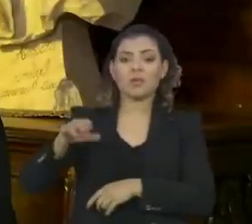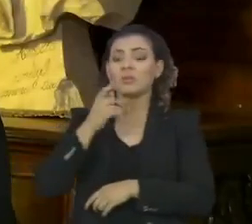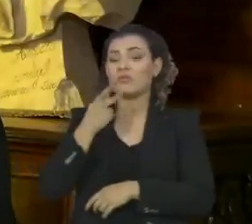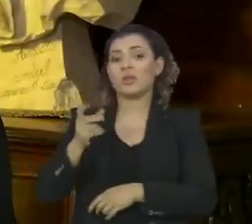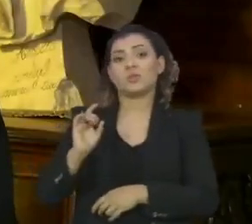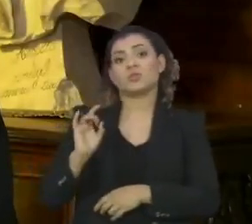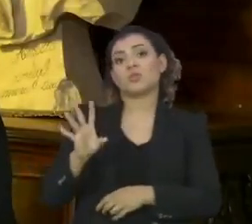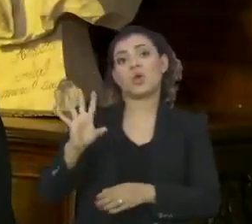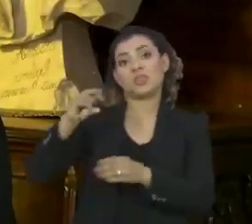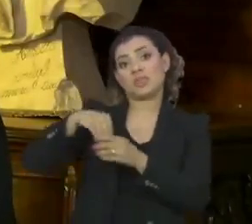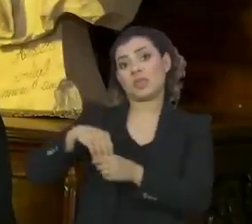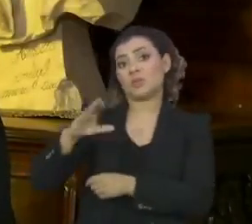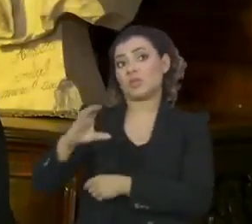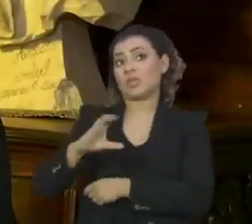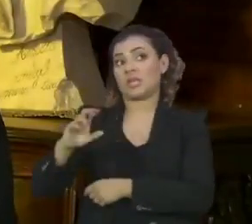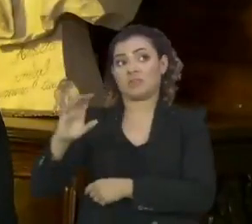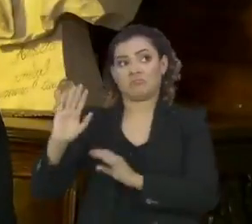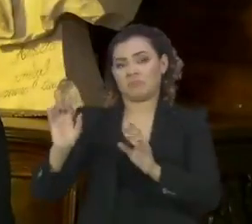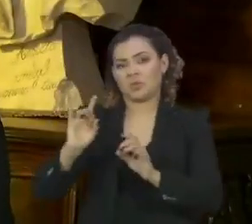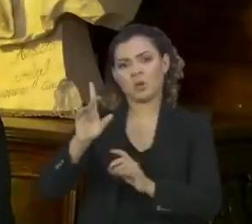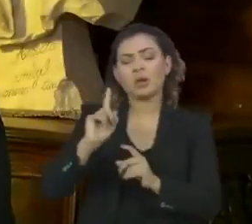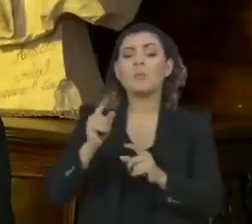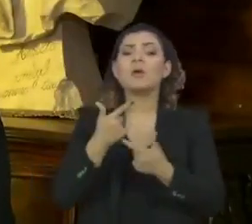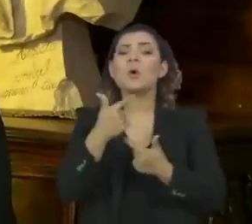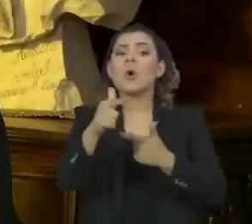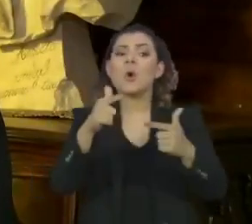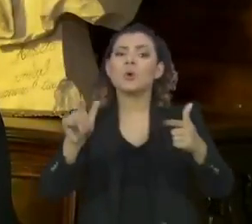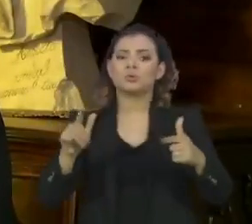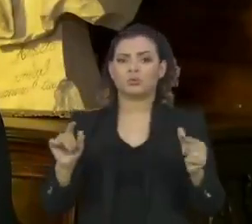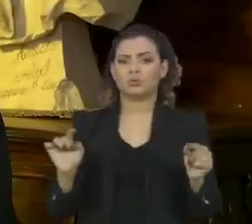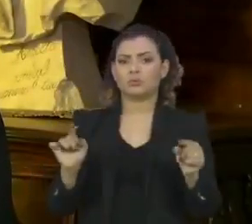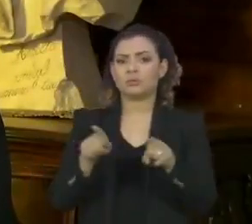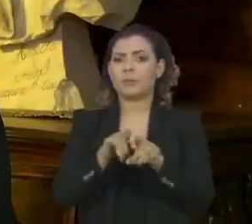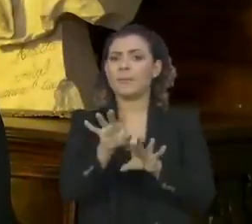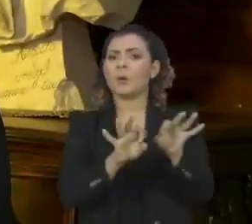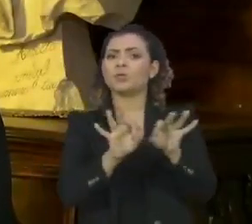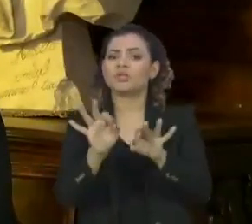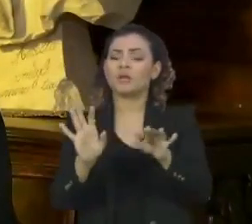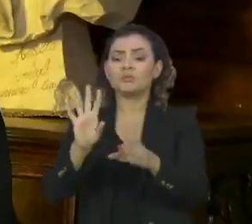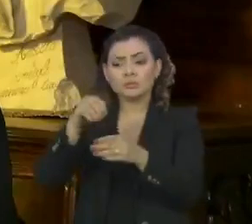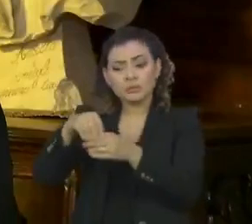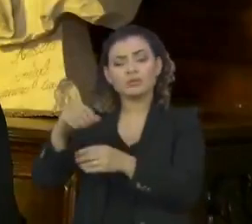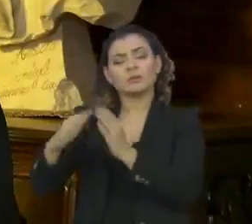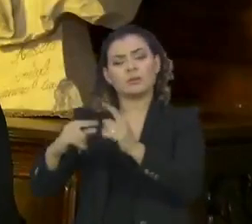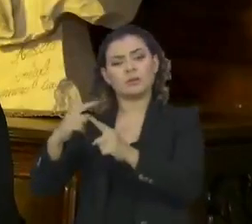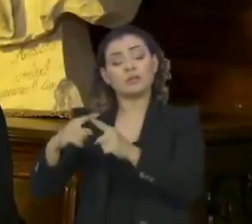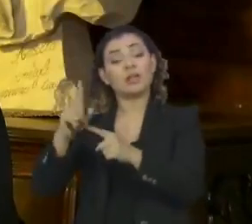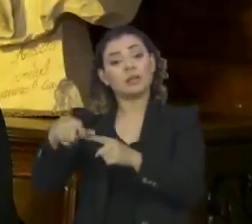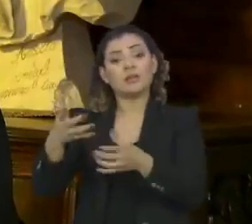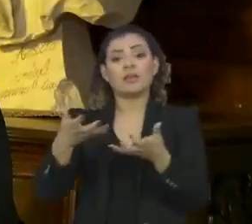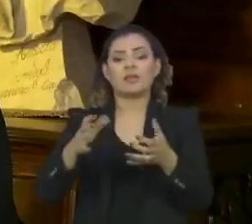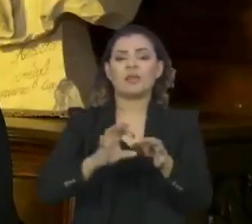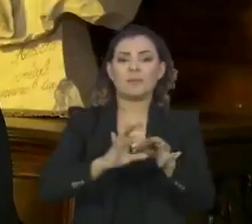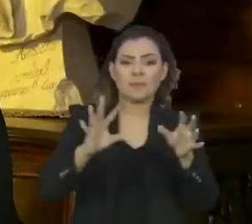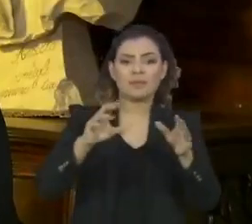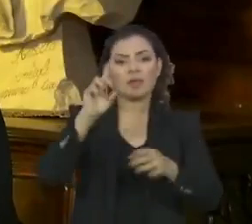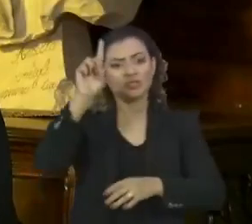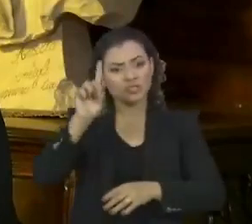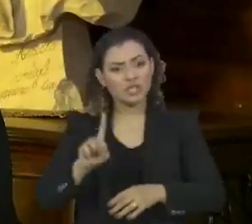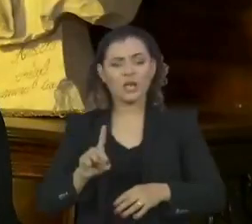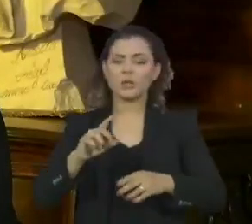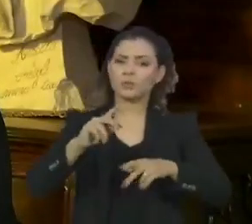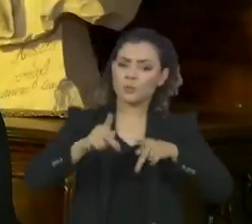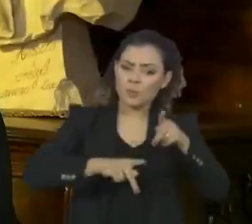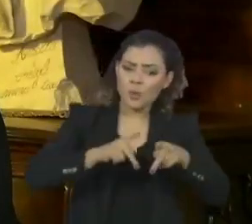diretamente dentro da Igreja, mas de organizações ligadas à Igreja, que claramente lutavam por liberdade, direitos